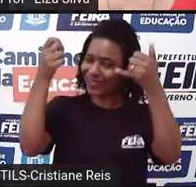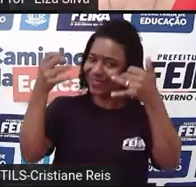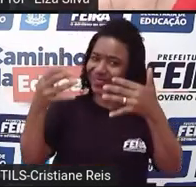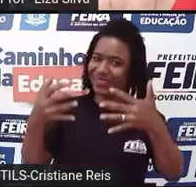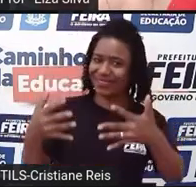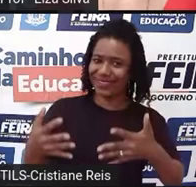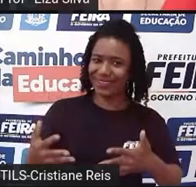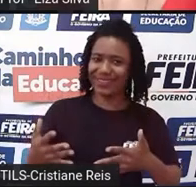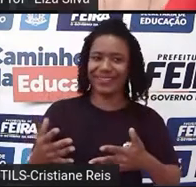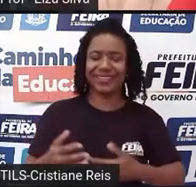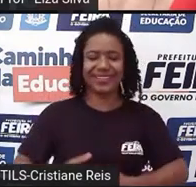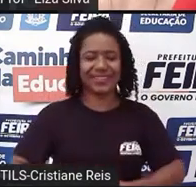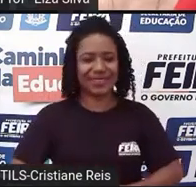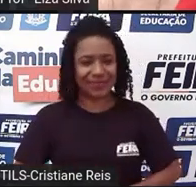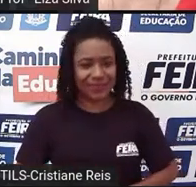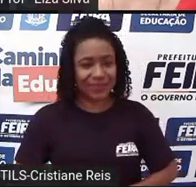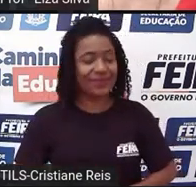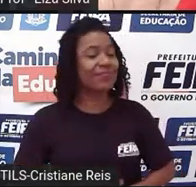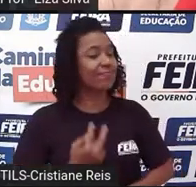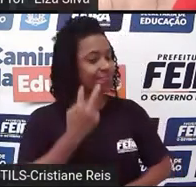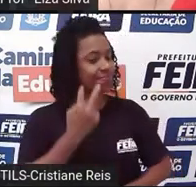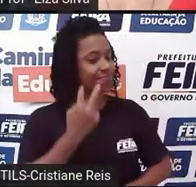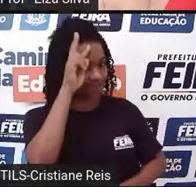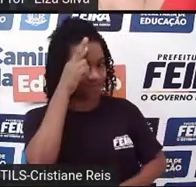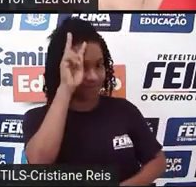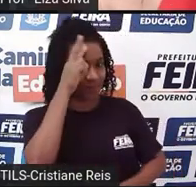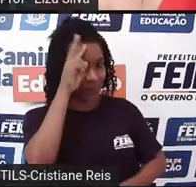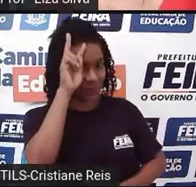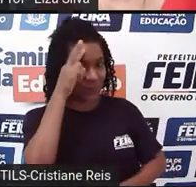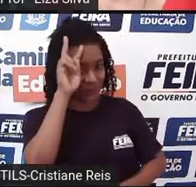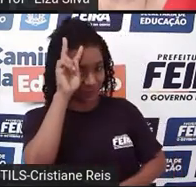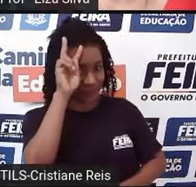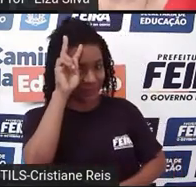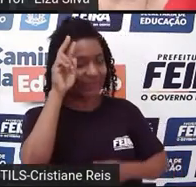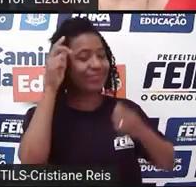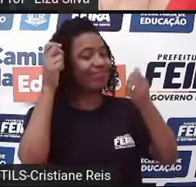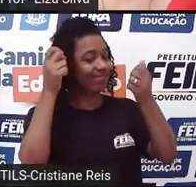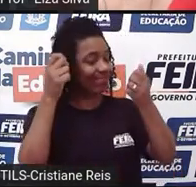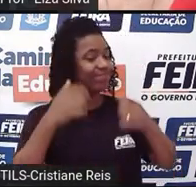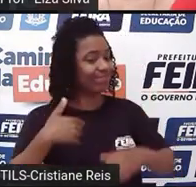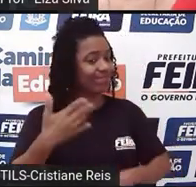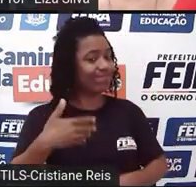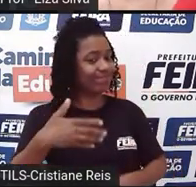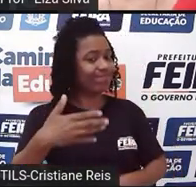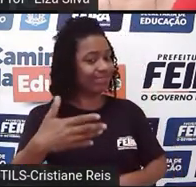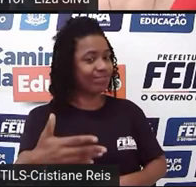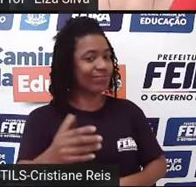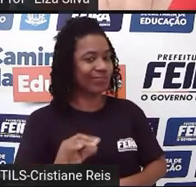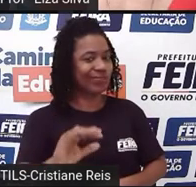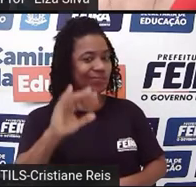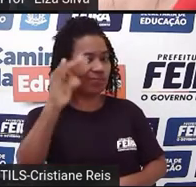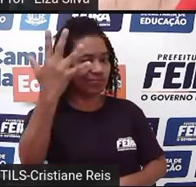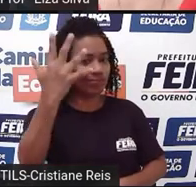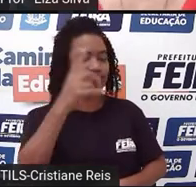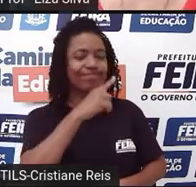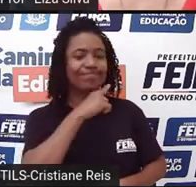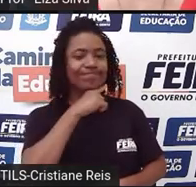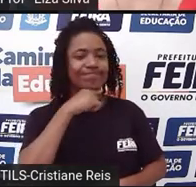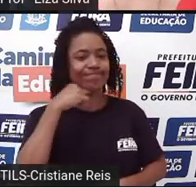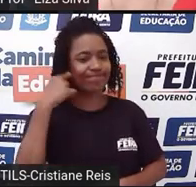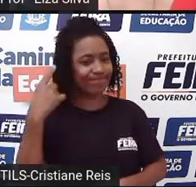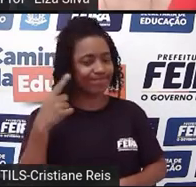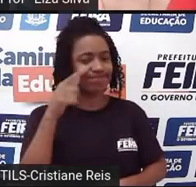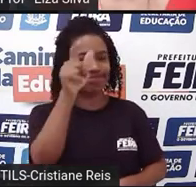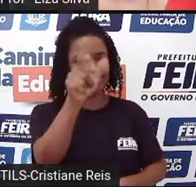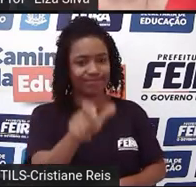vocês. Esta história termina com tragédia, com a morte do personagem